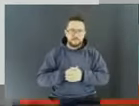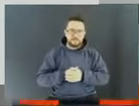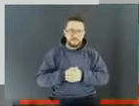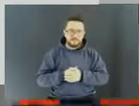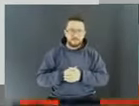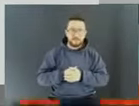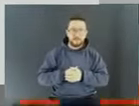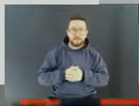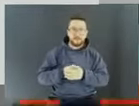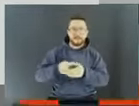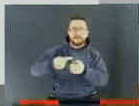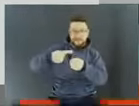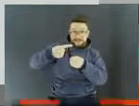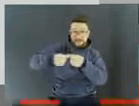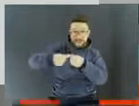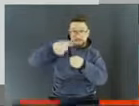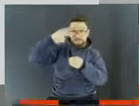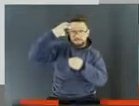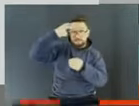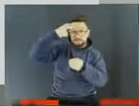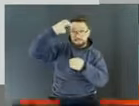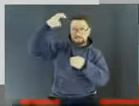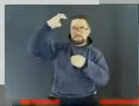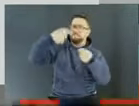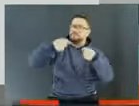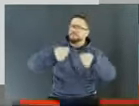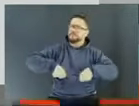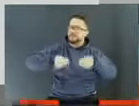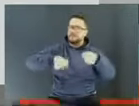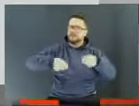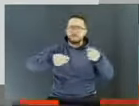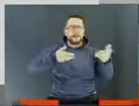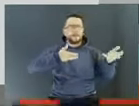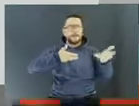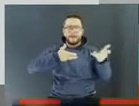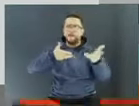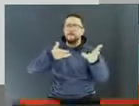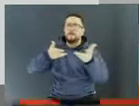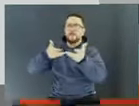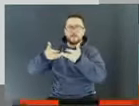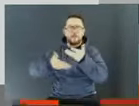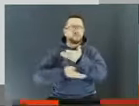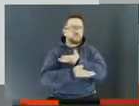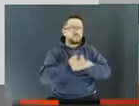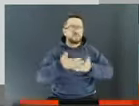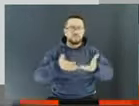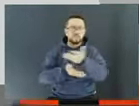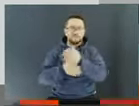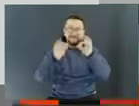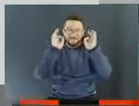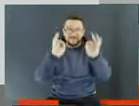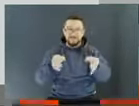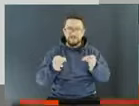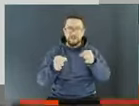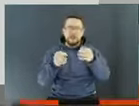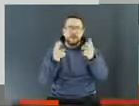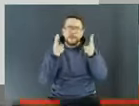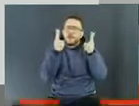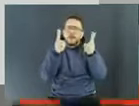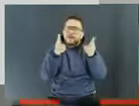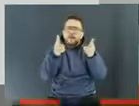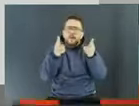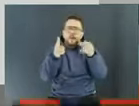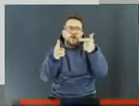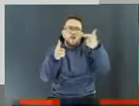que sejam revistas as legislações de forma a atender as necessidades dos grandes centros urbanos, como acontece em outras cidades e em outros países.